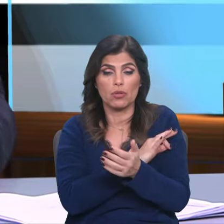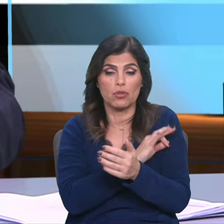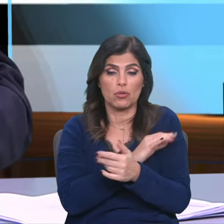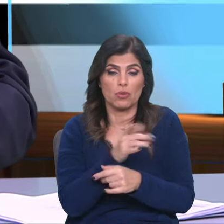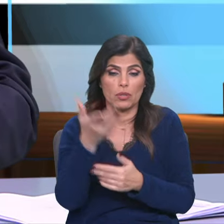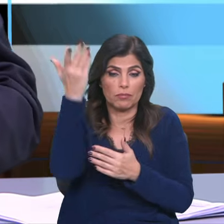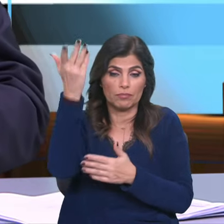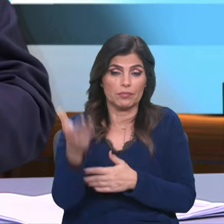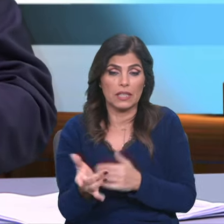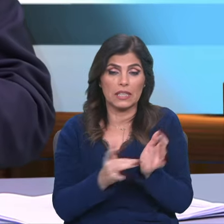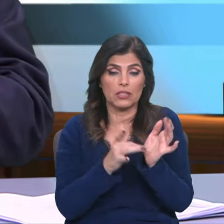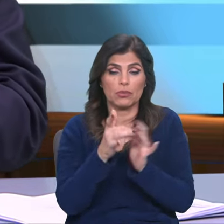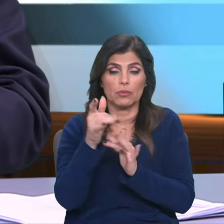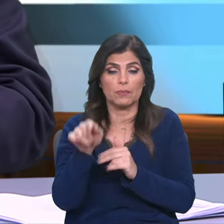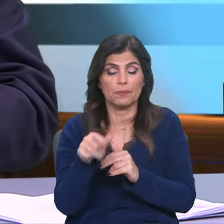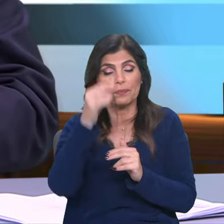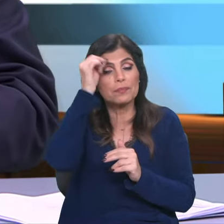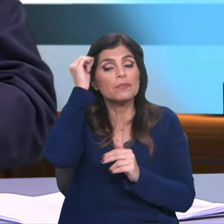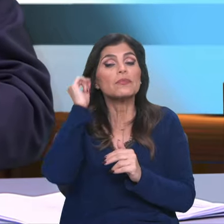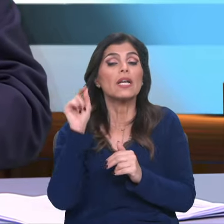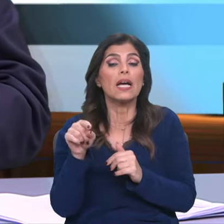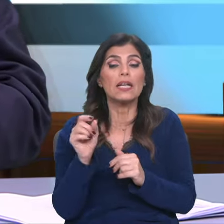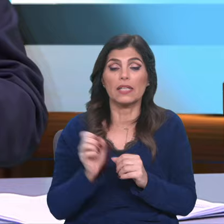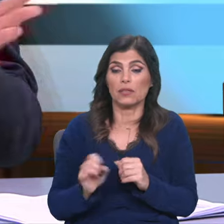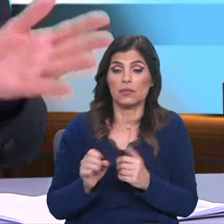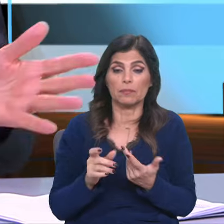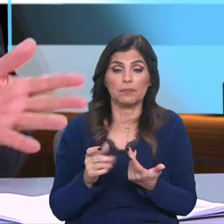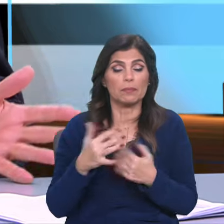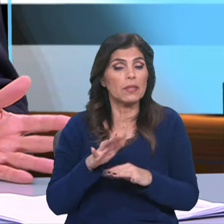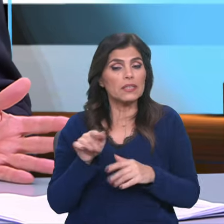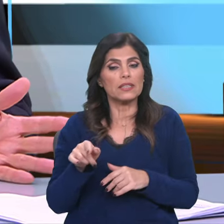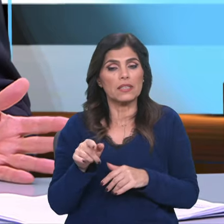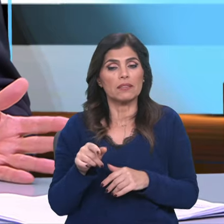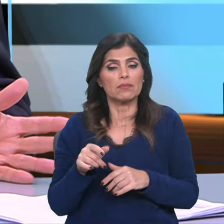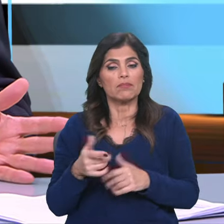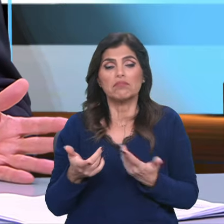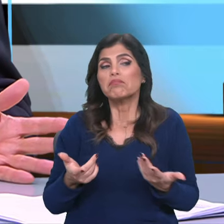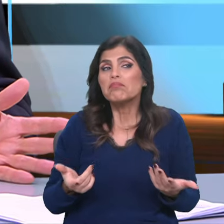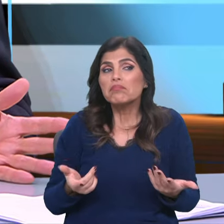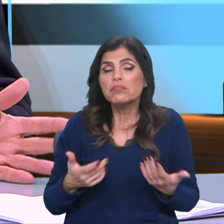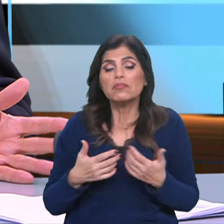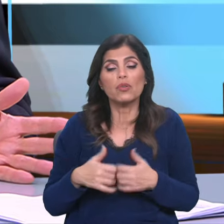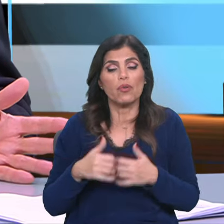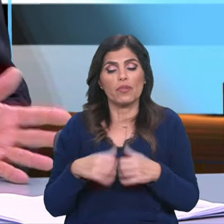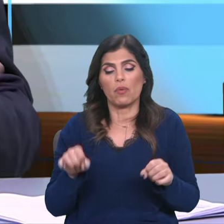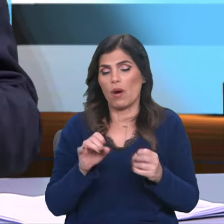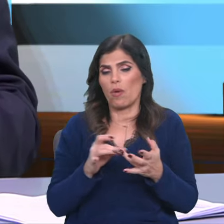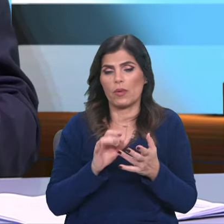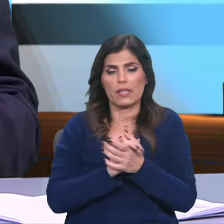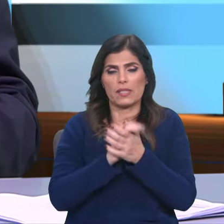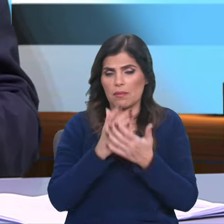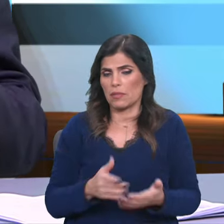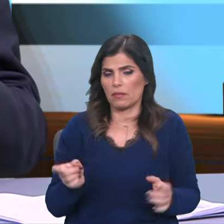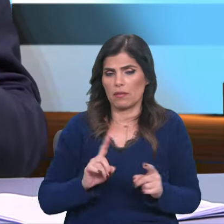a Cristo. E, portanto, não está de... Mas ele não põe em causa de forma nenhuma o casamento. Pelo